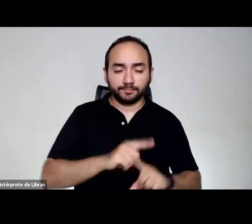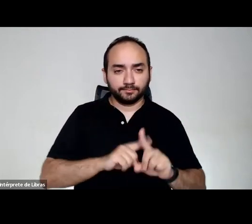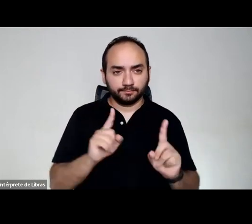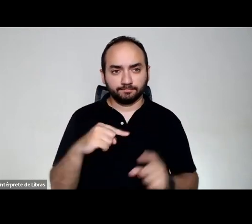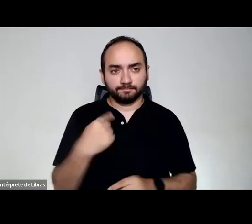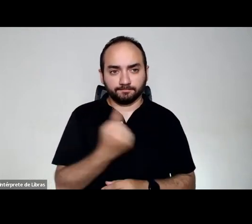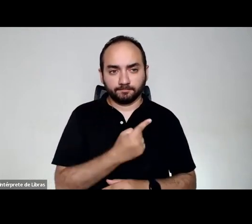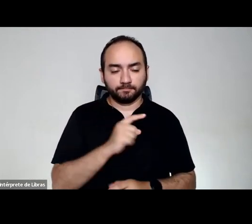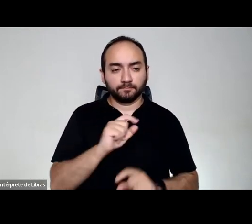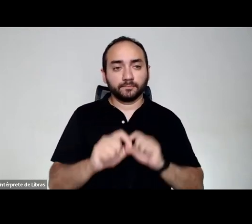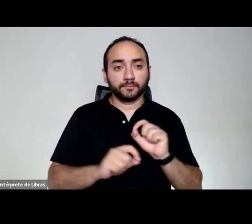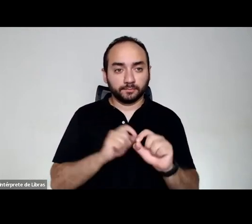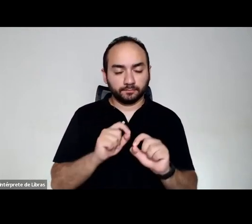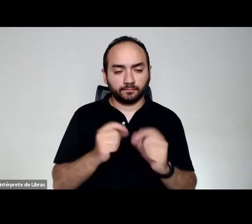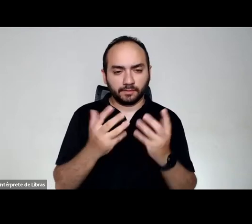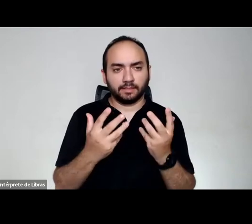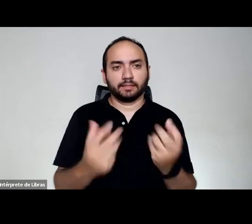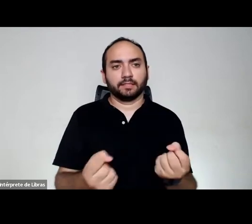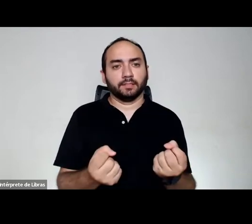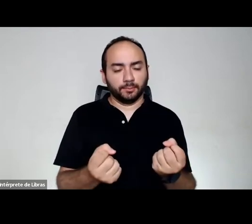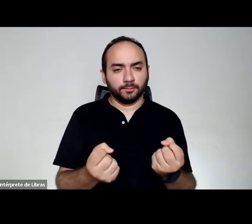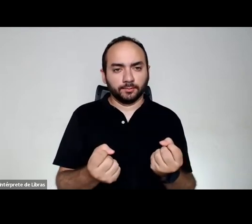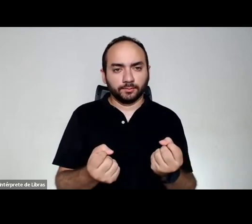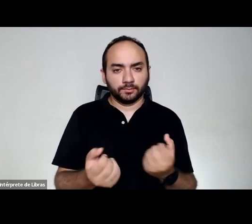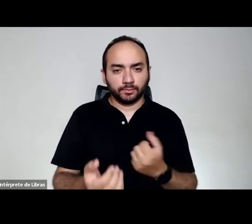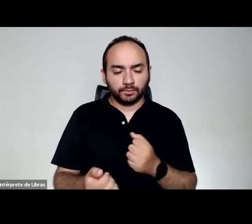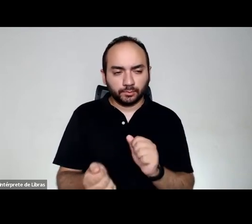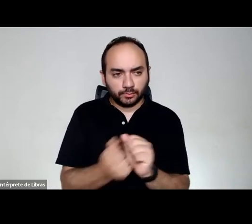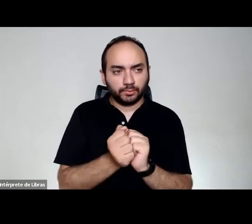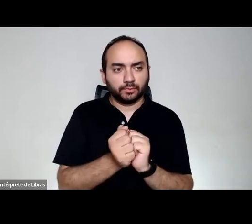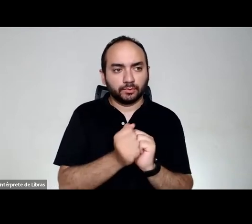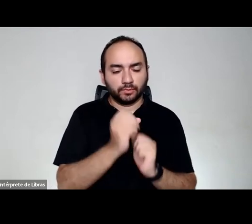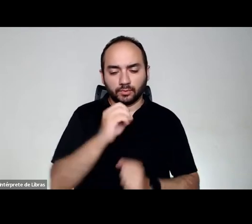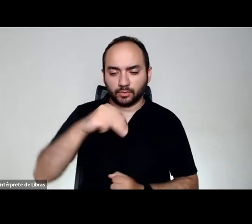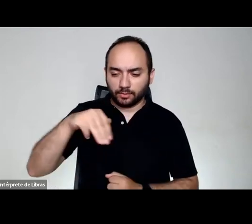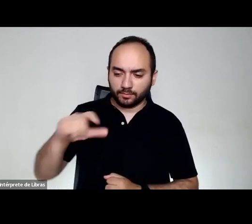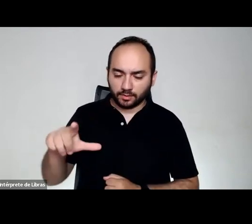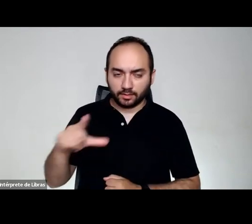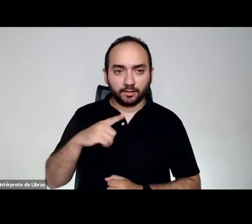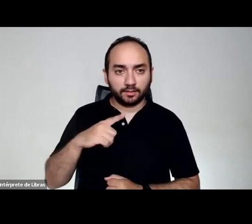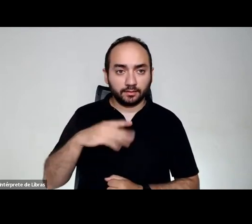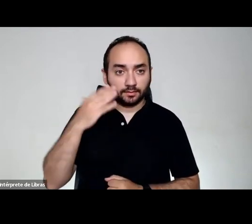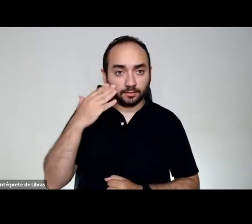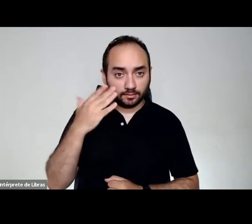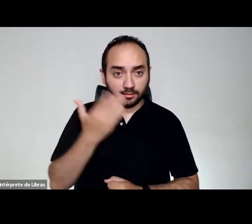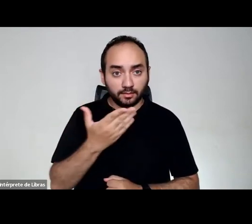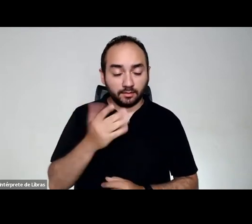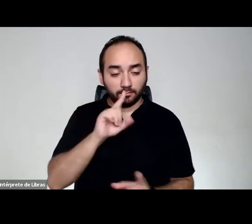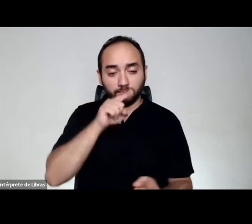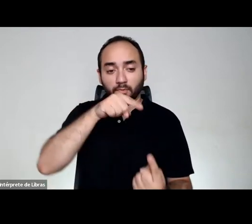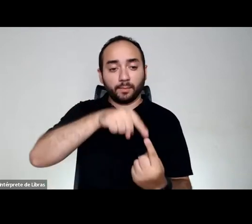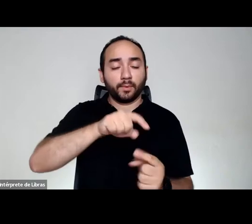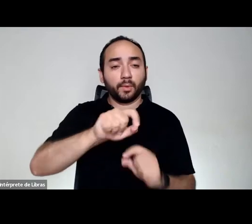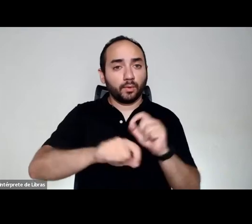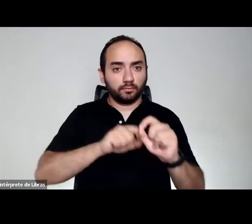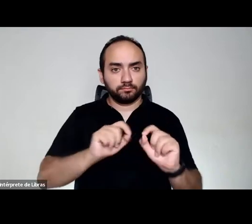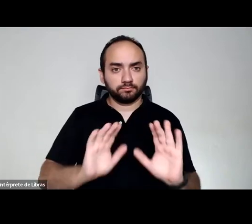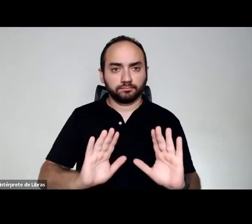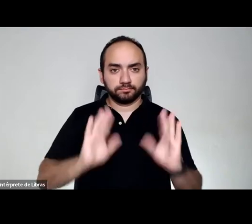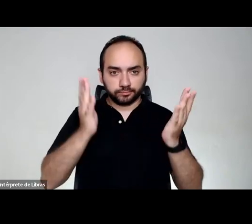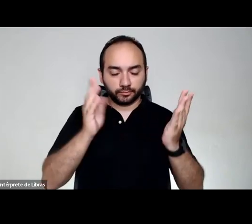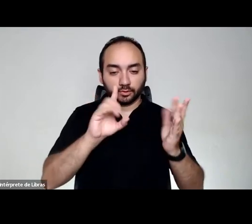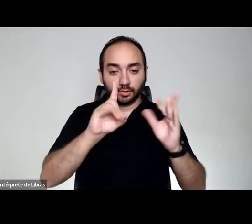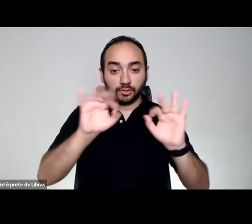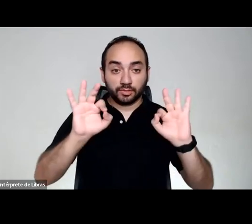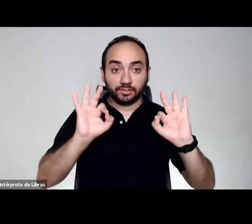abraçou, junto com a Organização Mundial do Lazer, essa missão de celebrar um dia especial